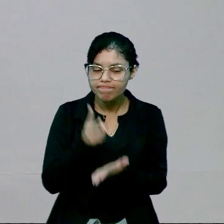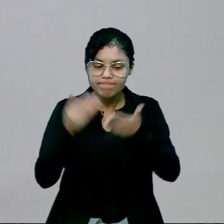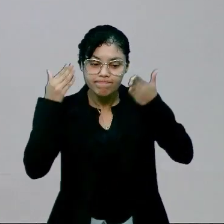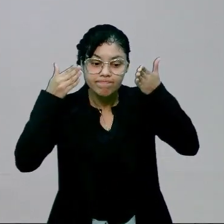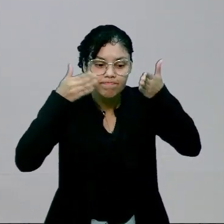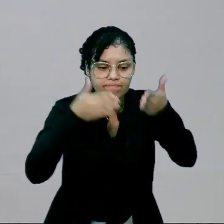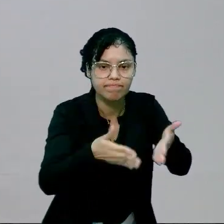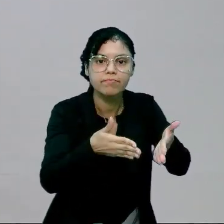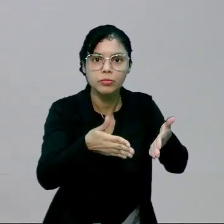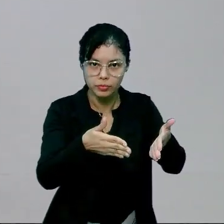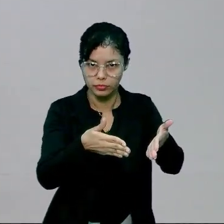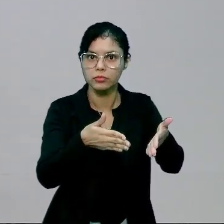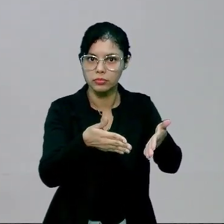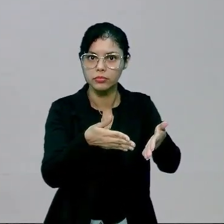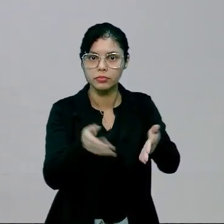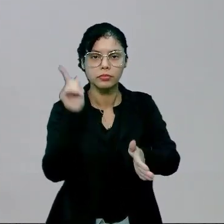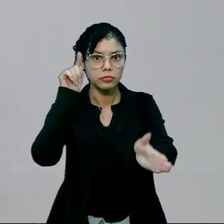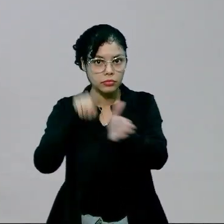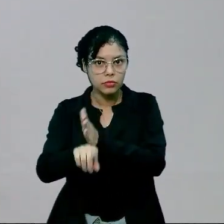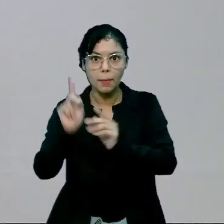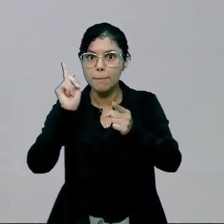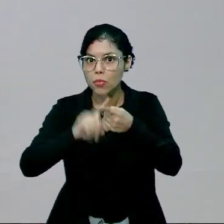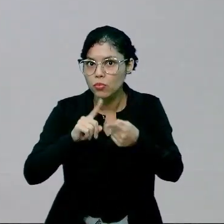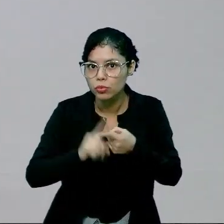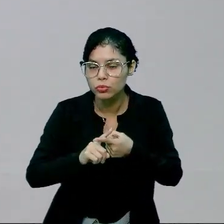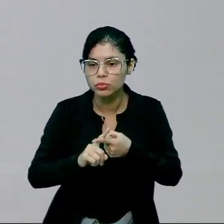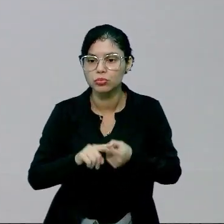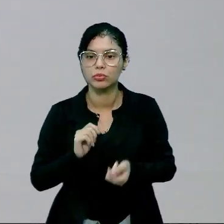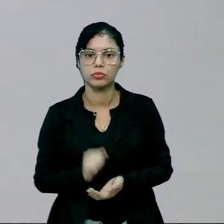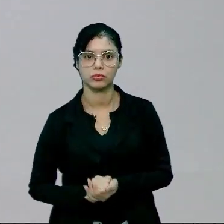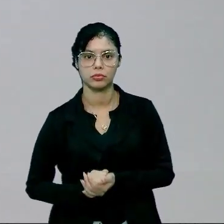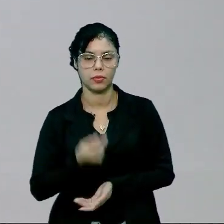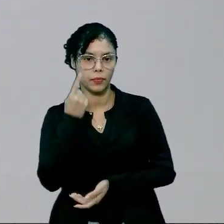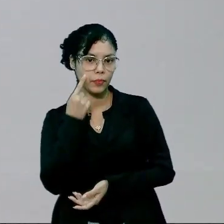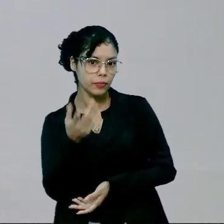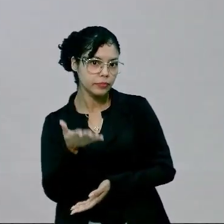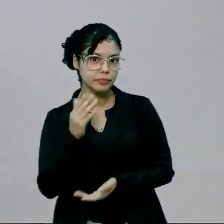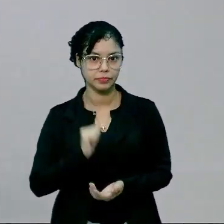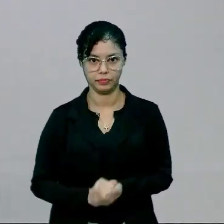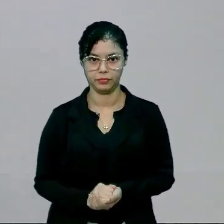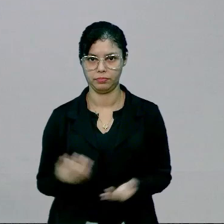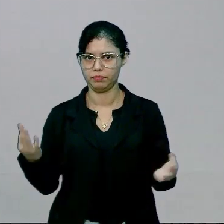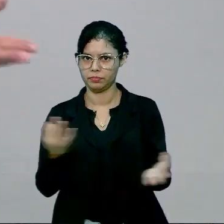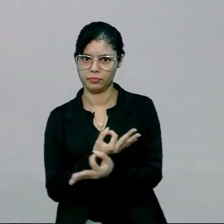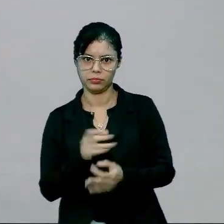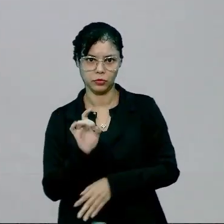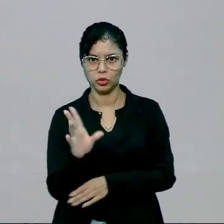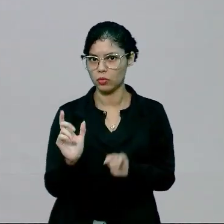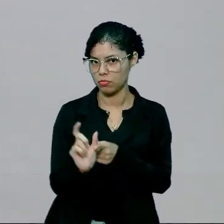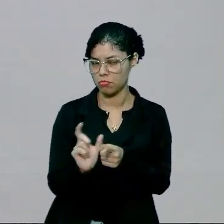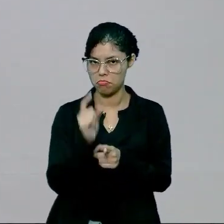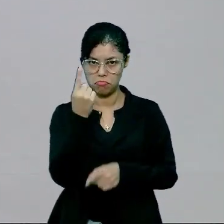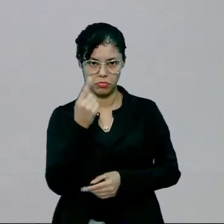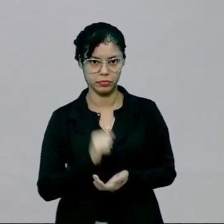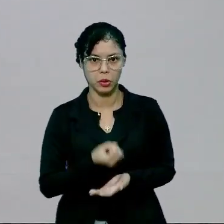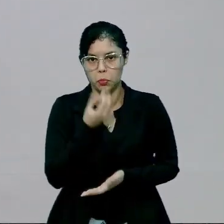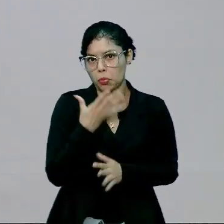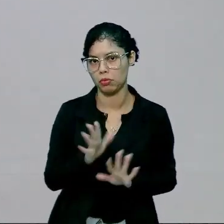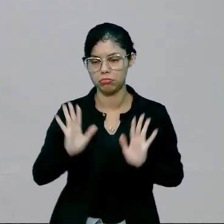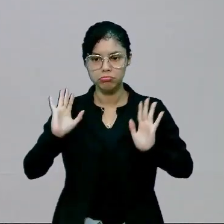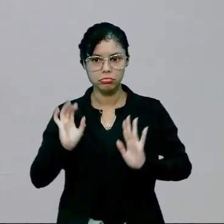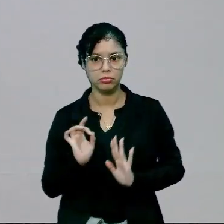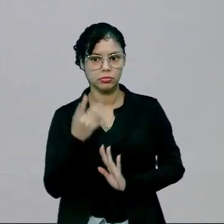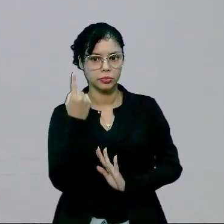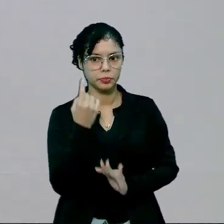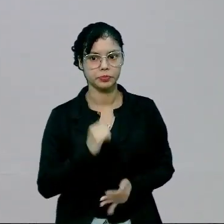focado nessas questões. Por quê? A gente olha ali, ah, é ótimo, é só uma palavra. Bom, é só